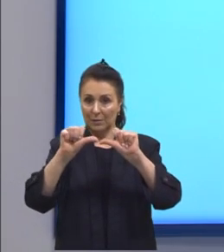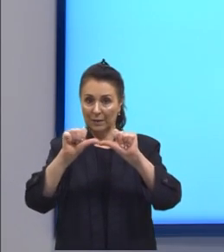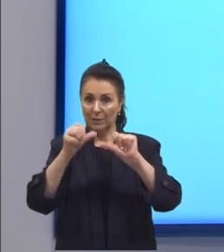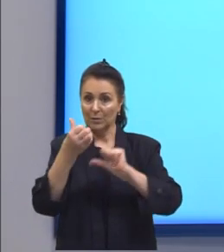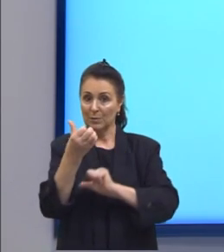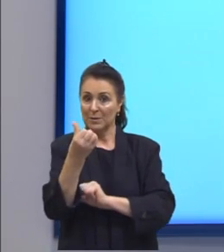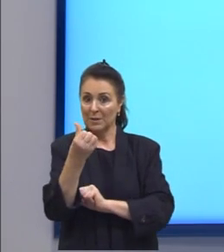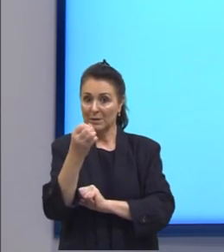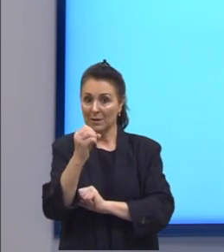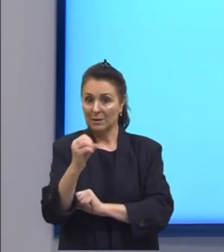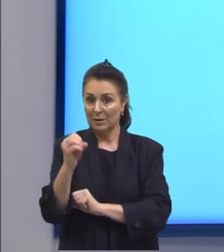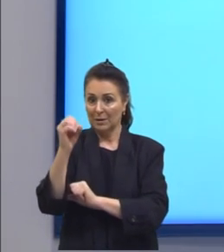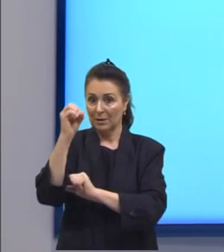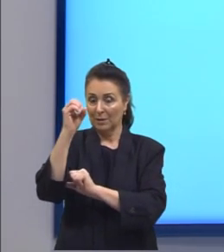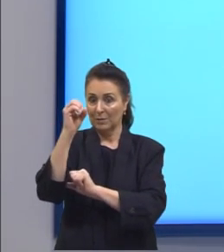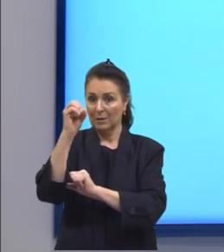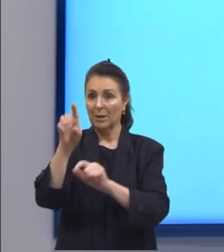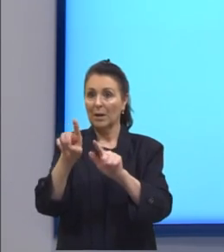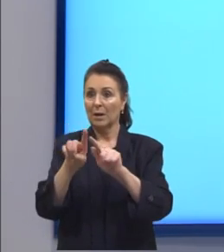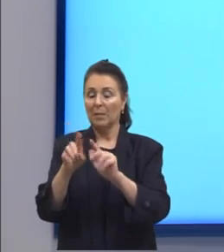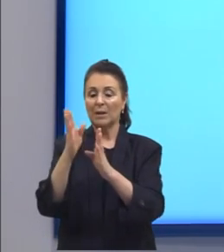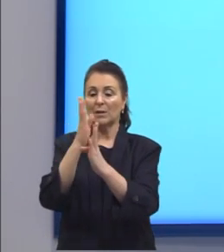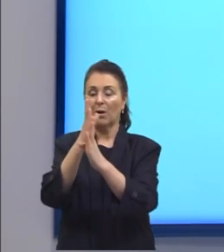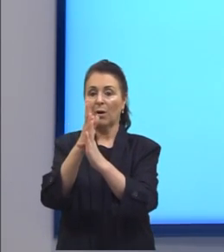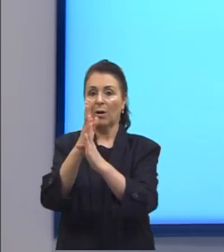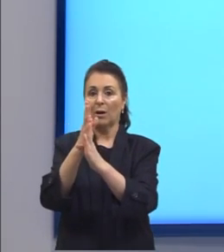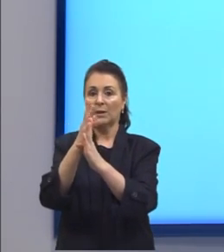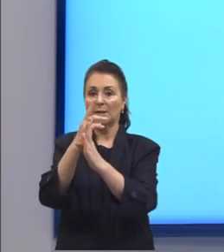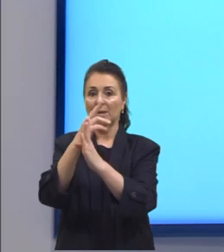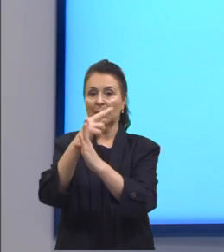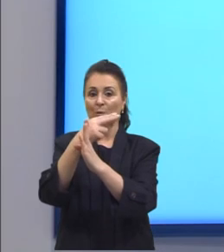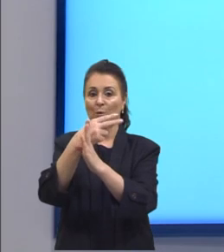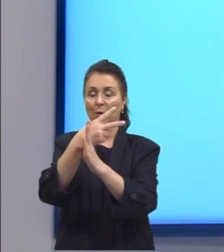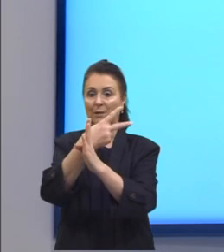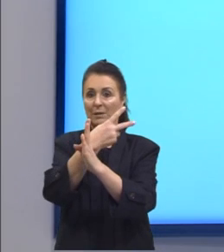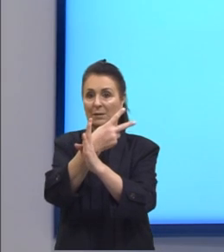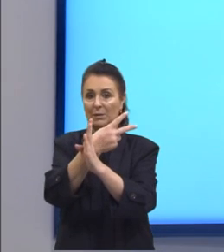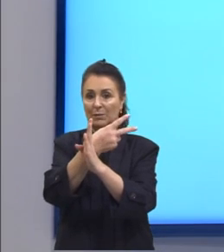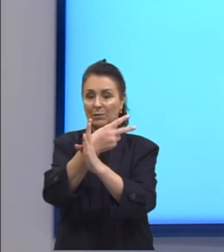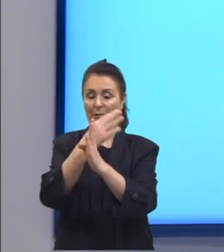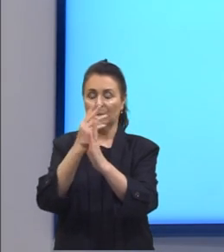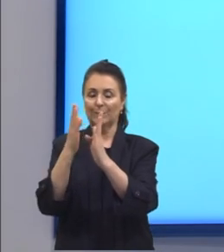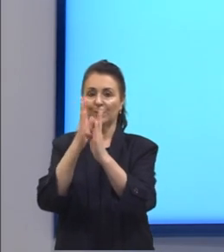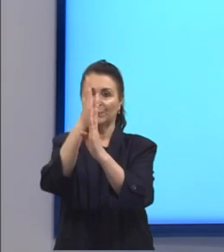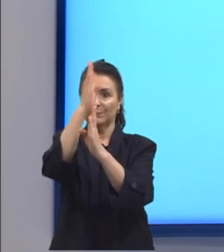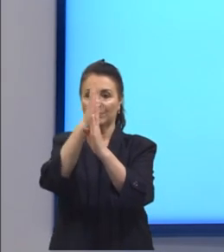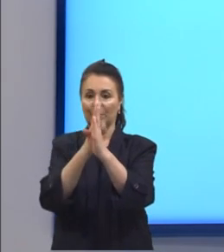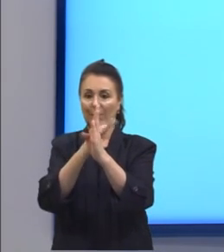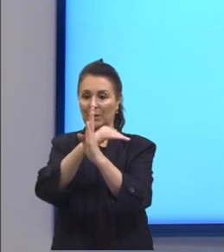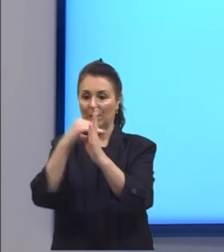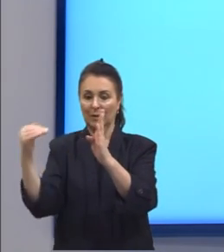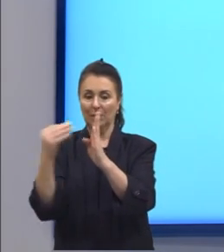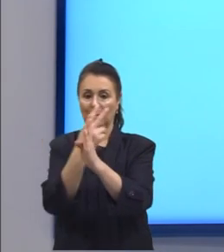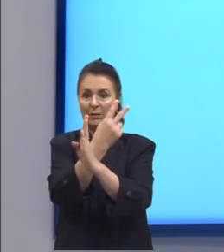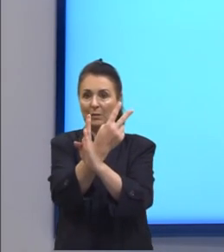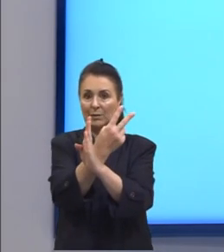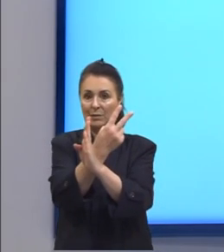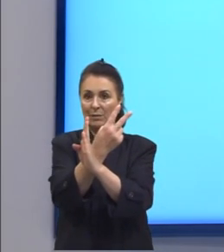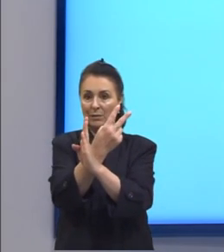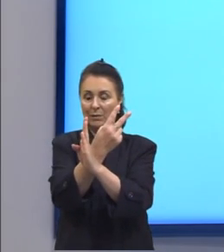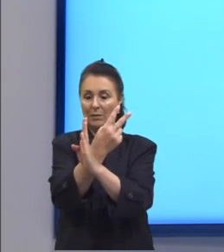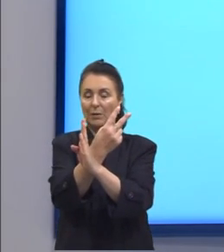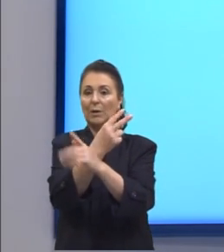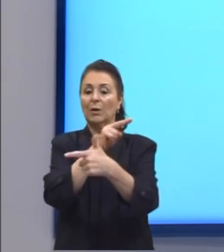graus porém ele está no segundo quadrante e nós queremos o cosseno cosseno a gente olha